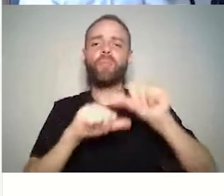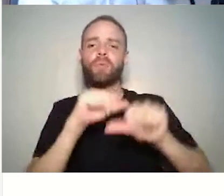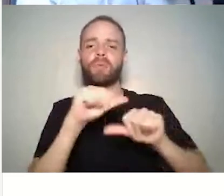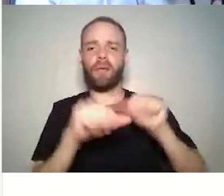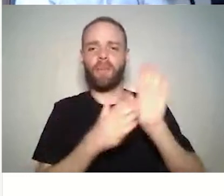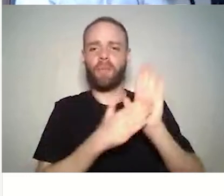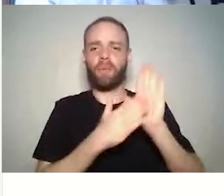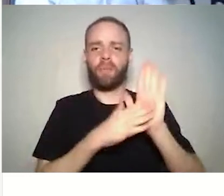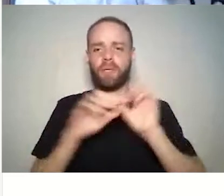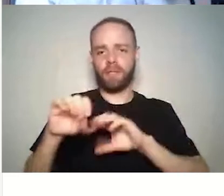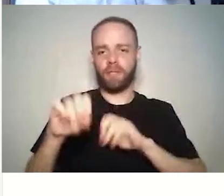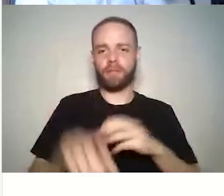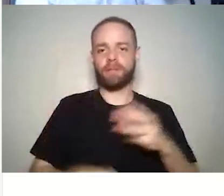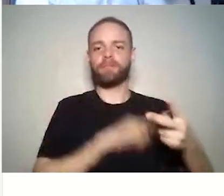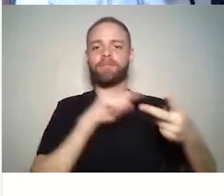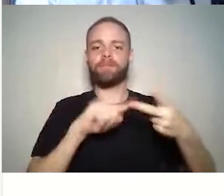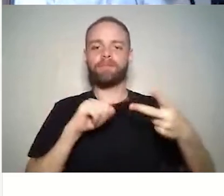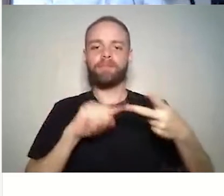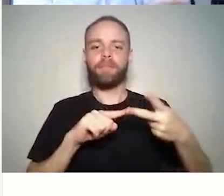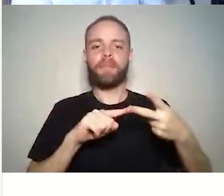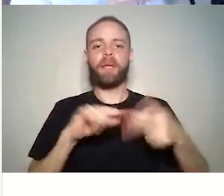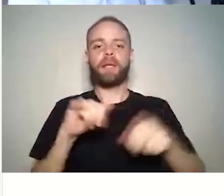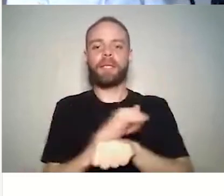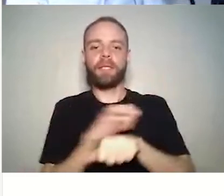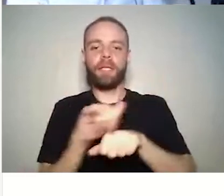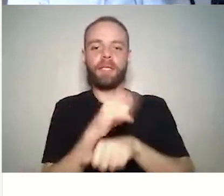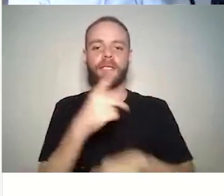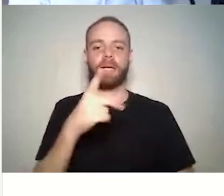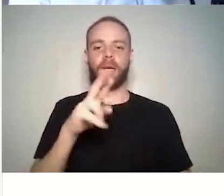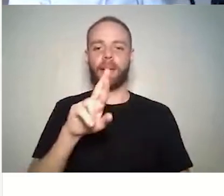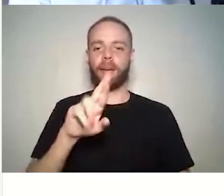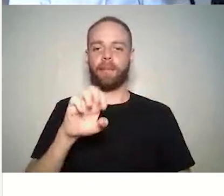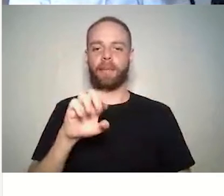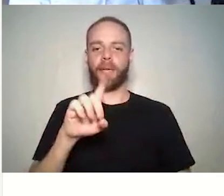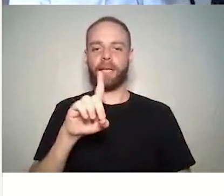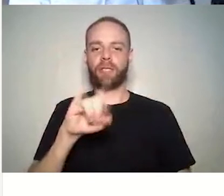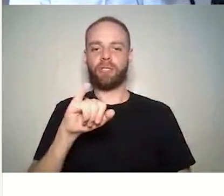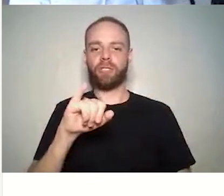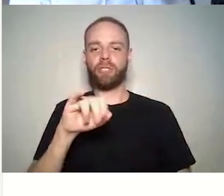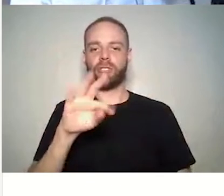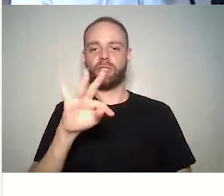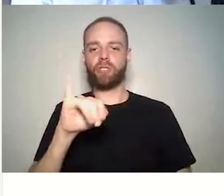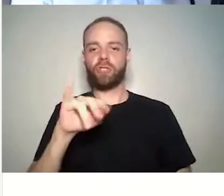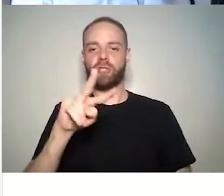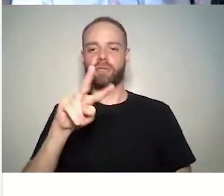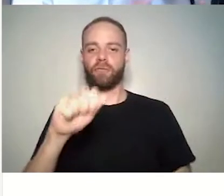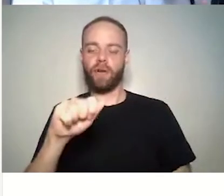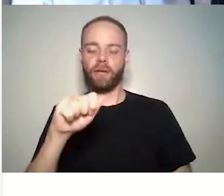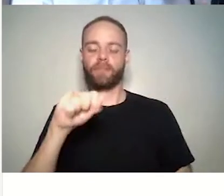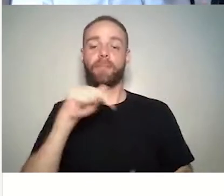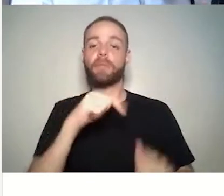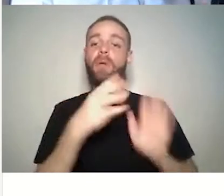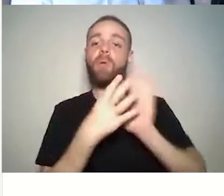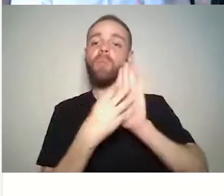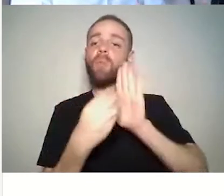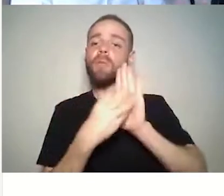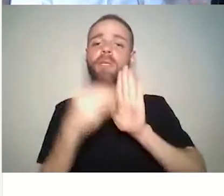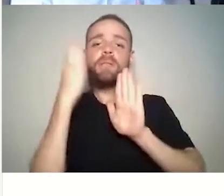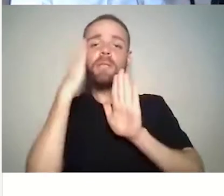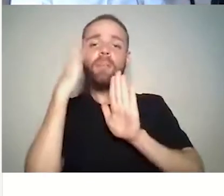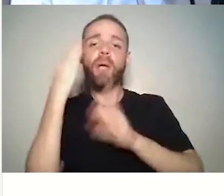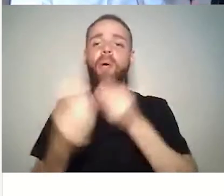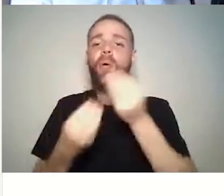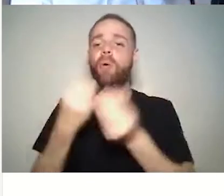utiliza recursos de inteligência artificial, então eu defino modelos de como eu espero que o aluno haja e, se no